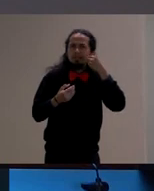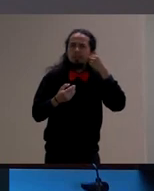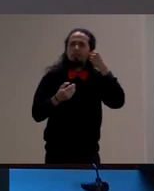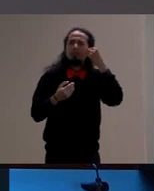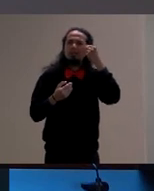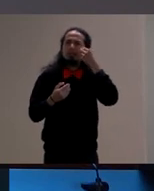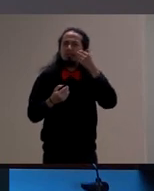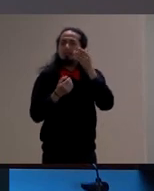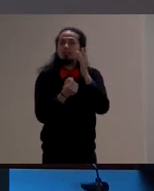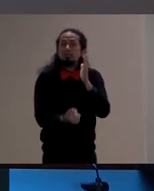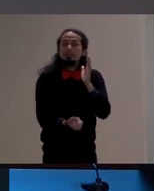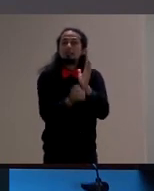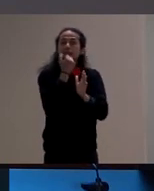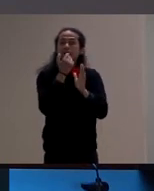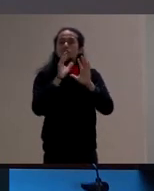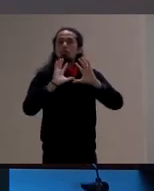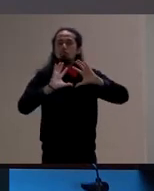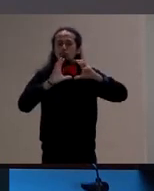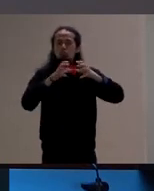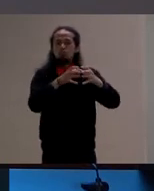criar uma coletividade